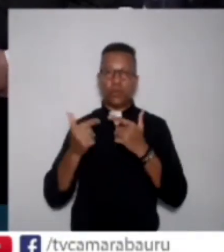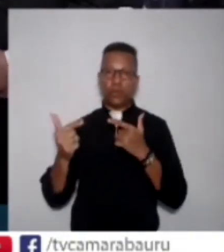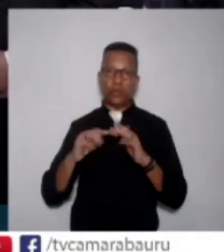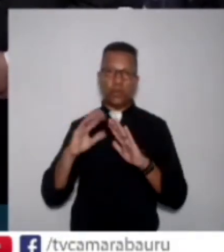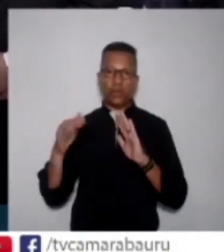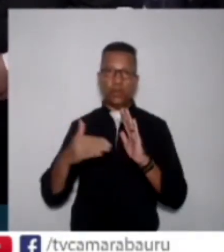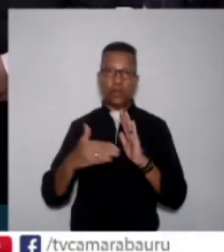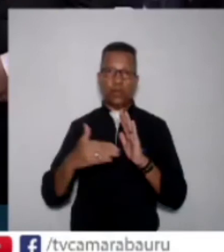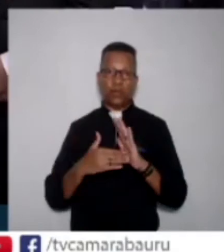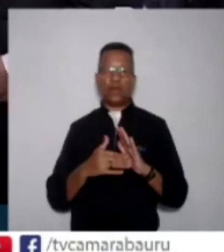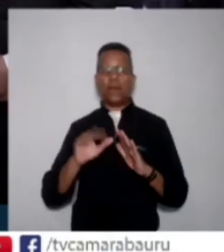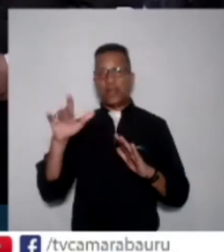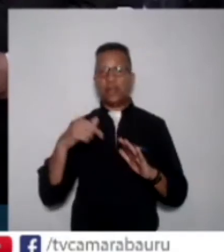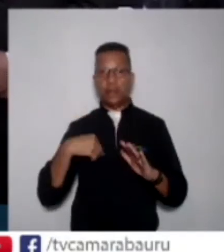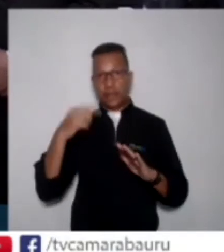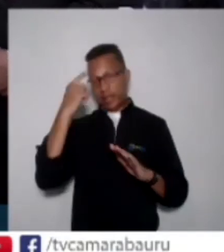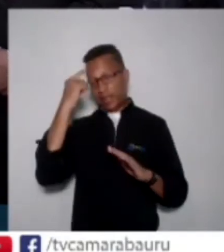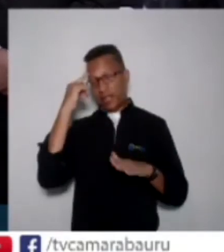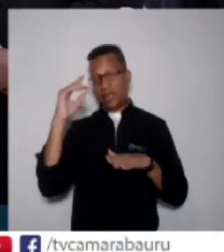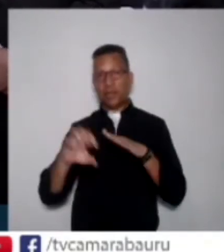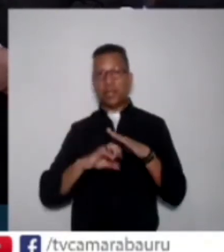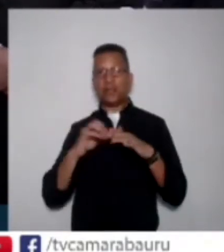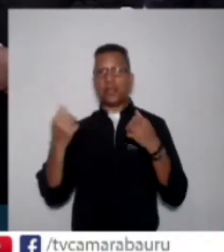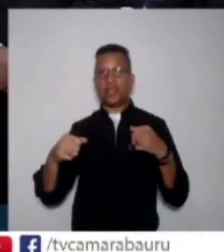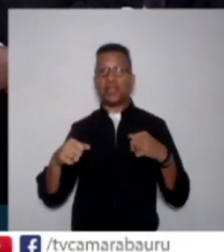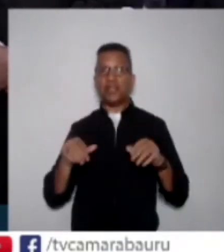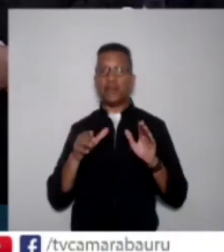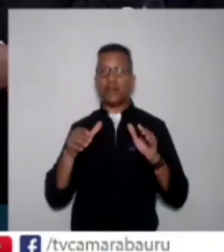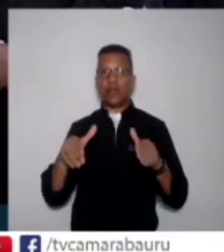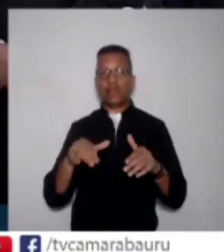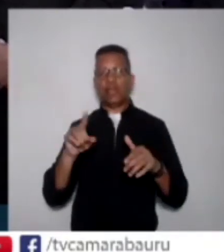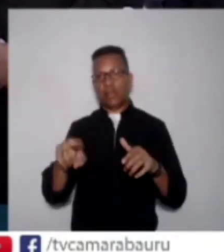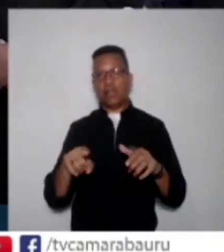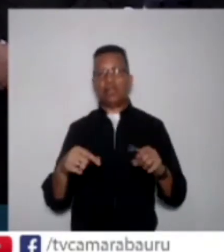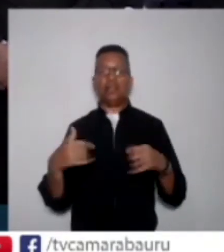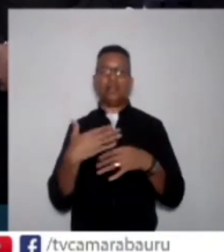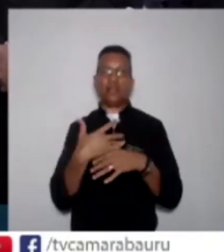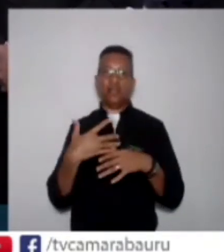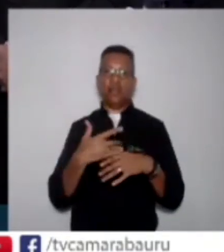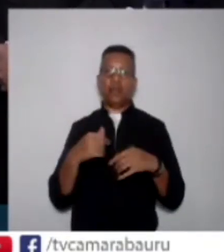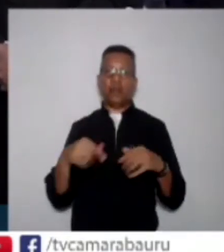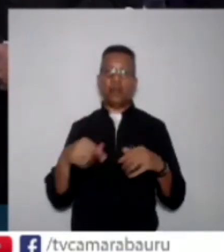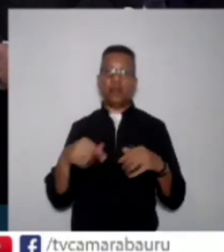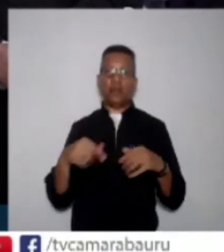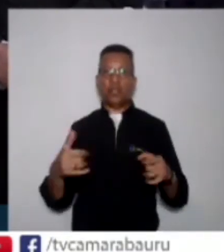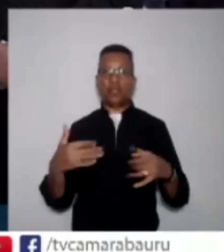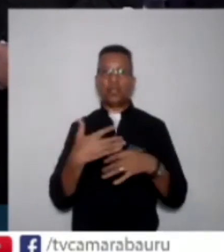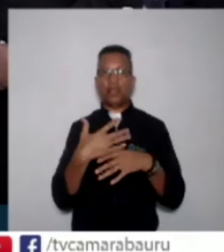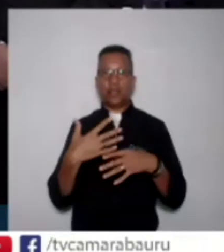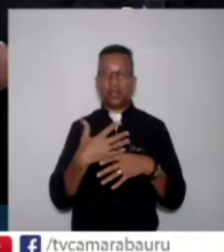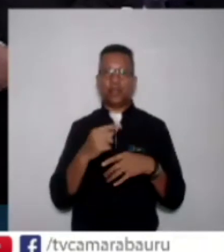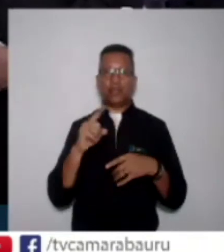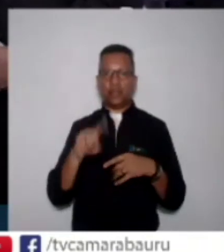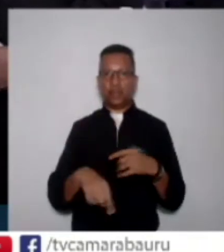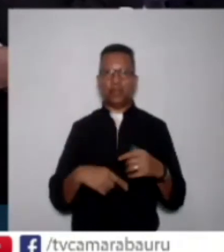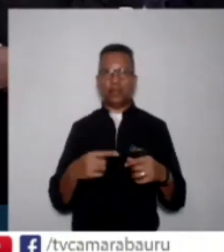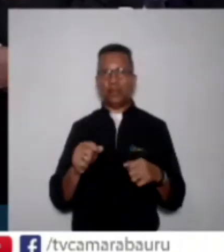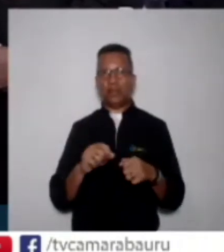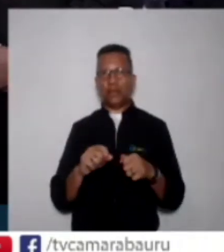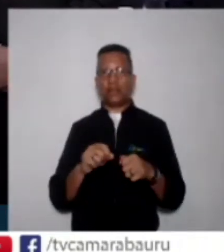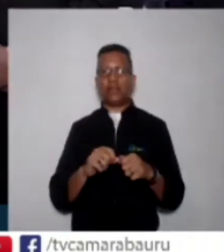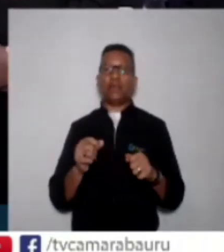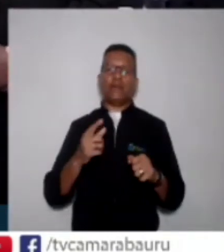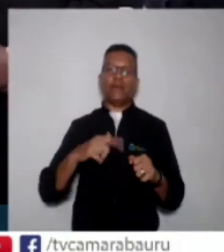que ser uma empresa da cidade, ela é uma empresa que é da cidade, das cidades que a gente atua, a gente procura fazer de tudo para que a